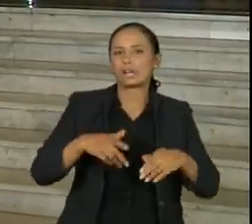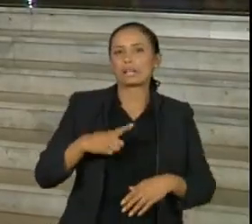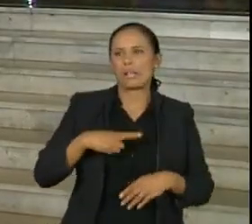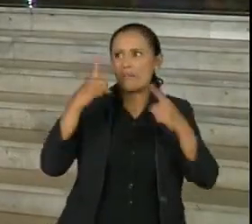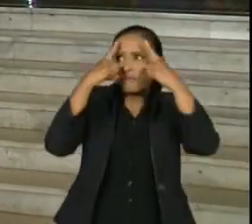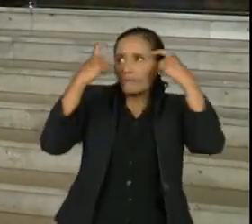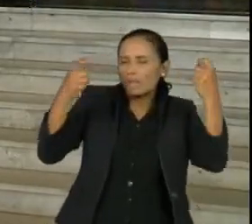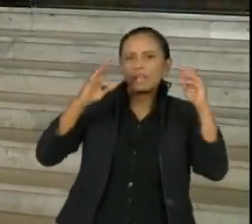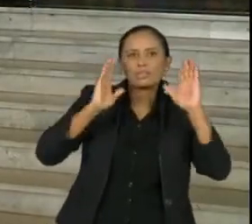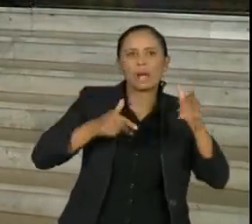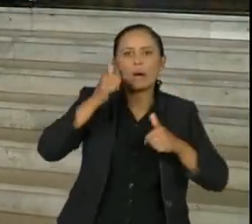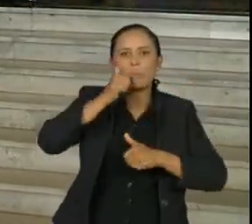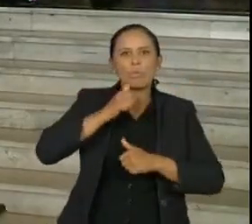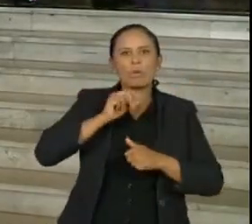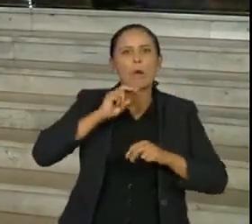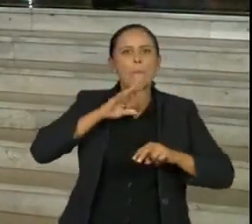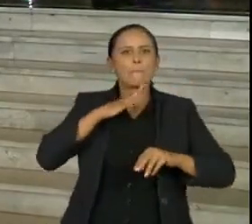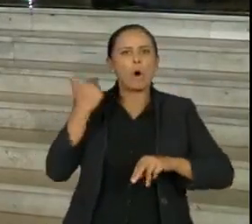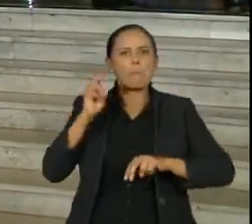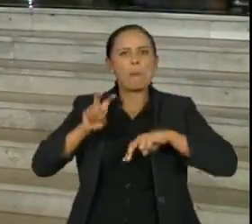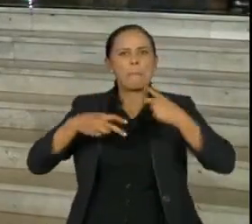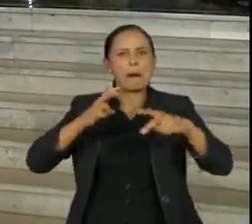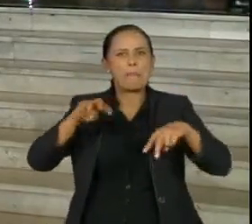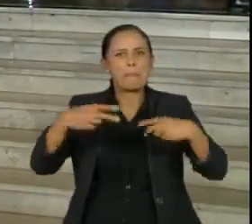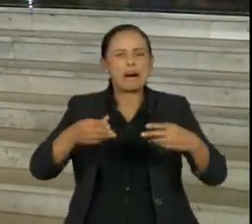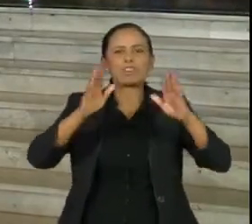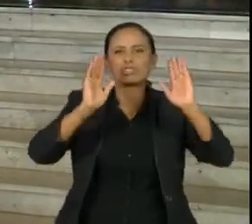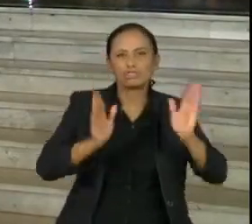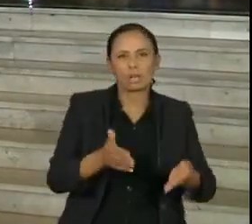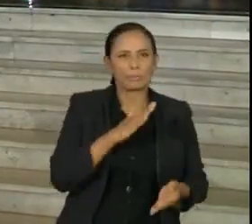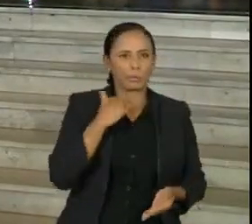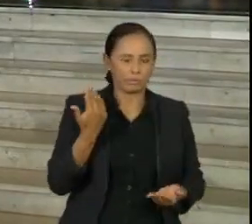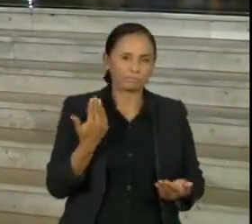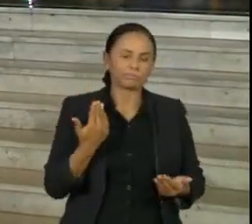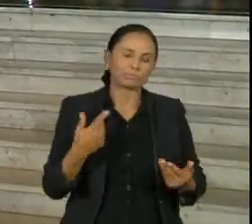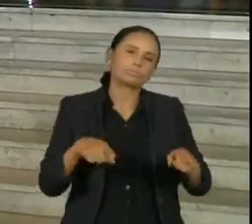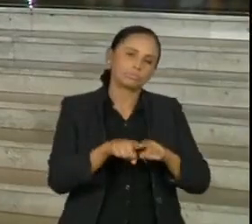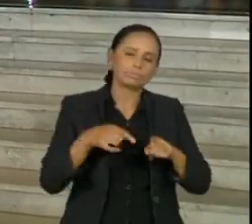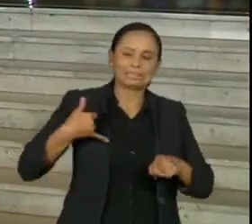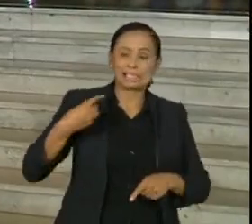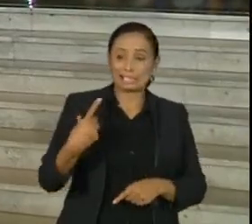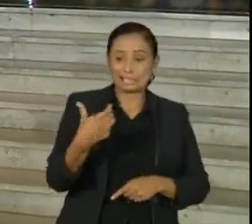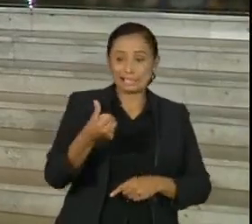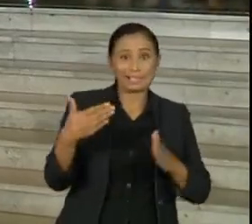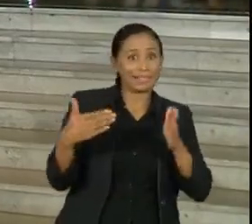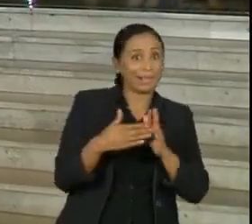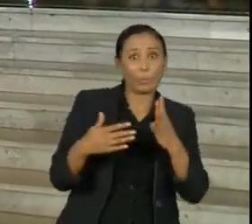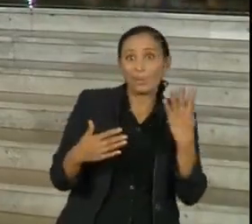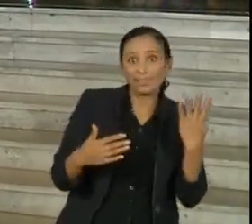morte e de lesões graves entre as mulheres de 16 a 44 anos.